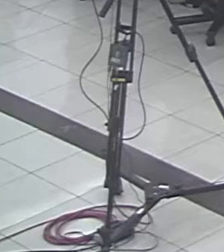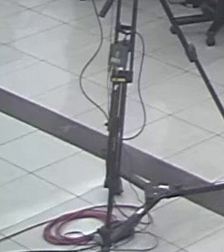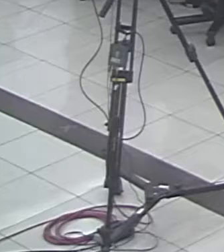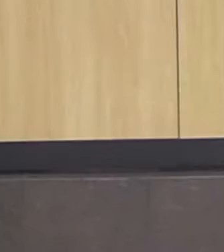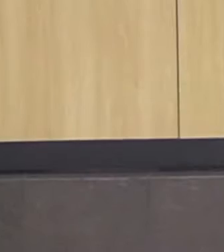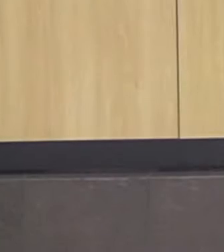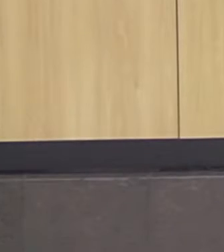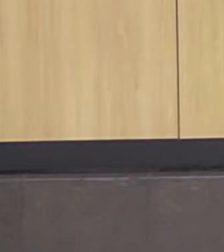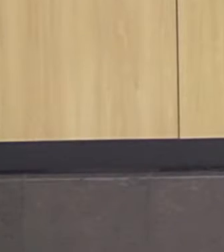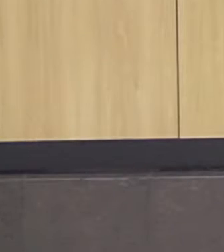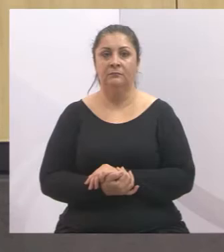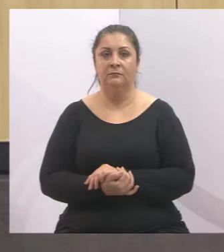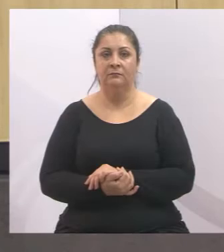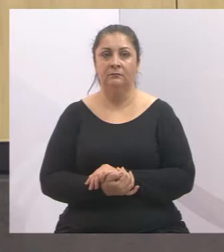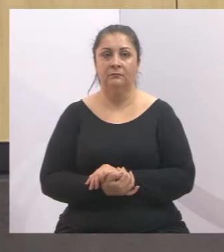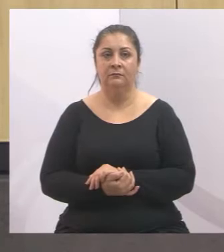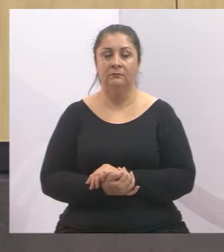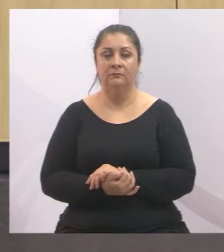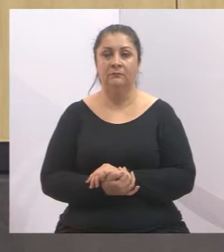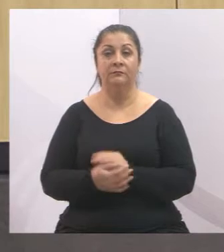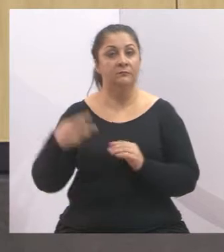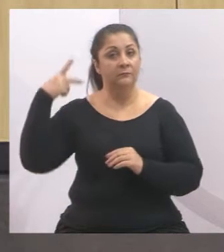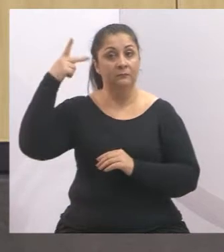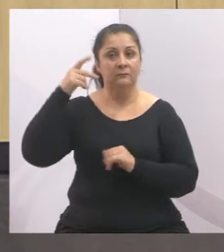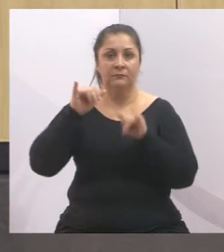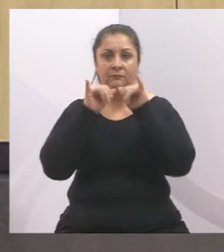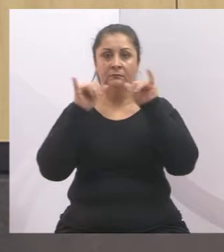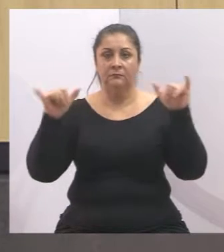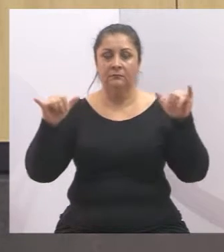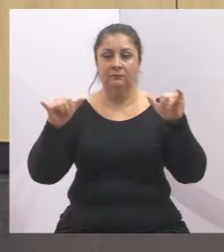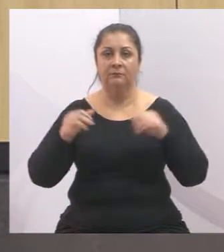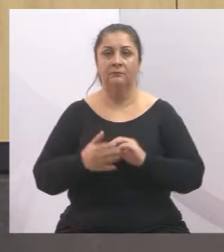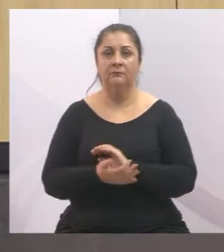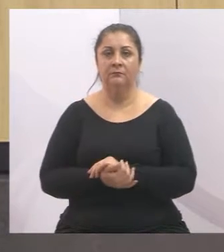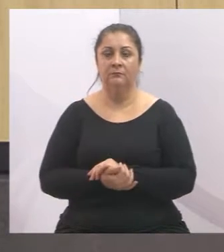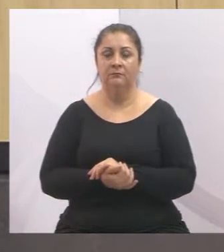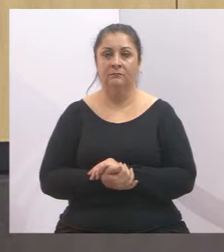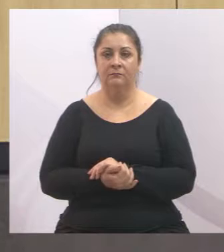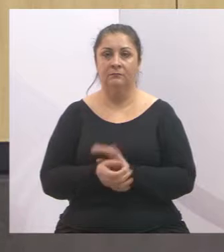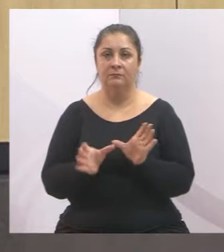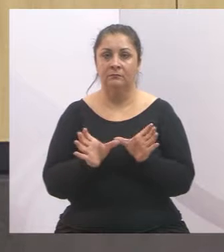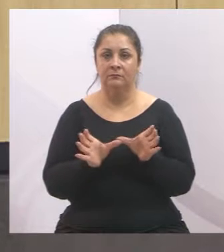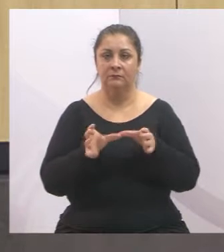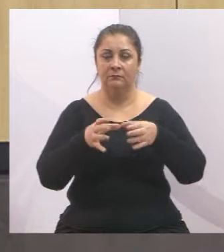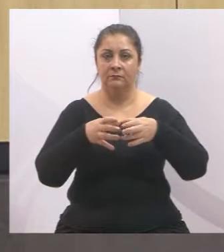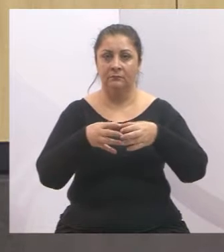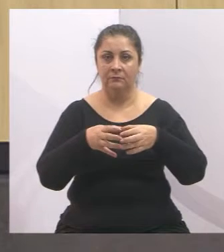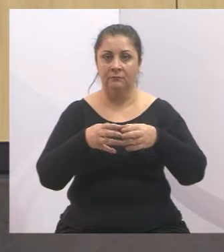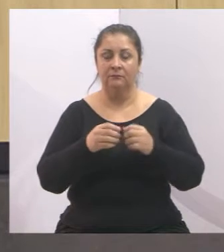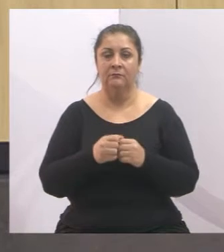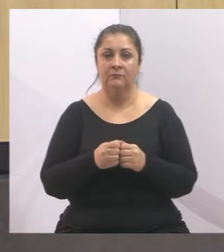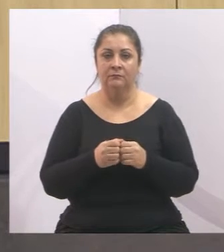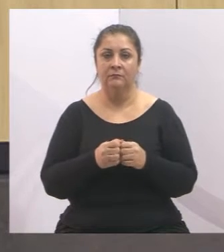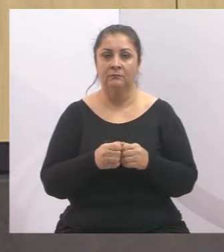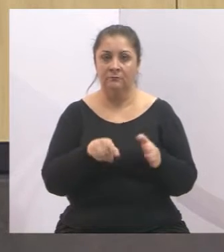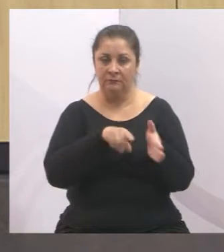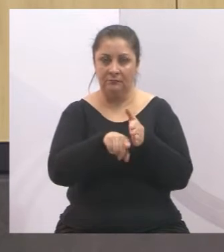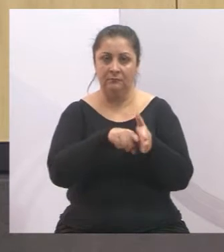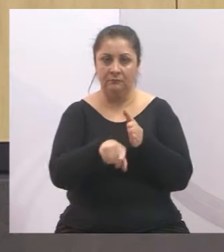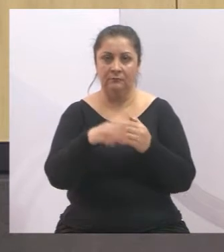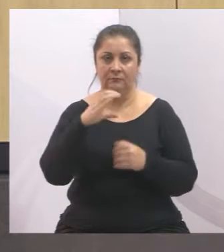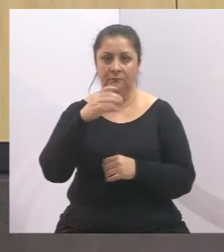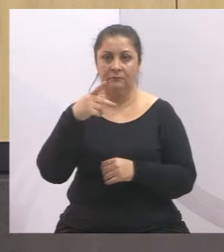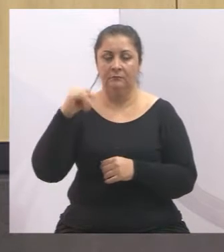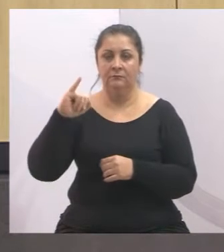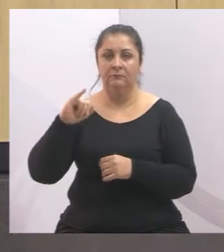Senhores vereadores, anuncio a todos que a comissão parlamentar de inquérito instaurada